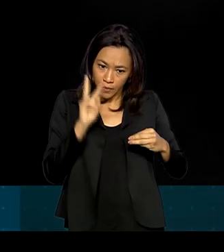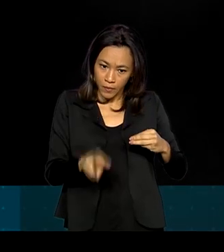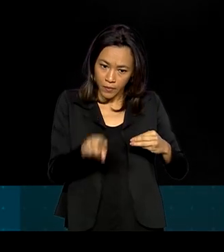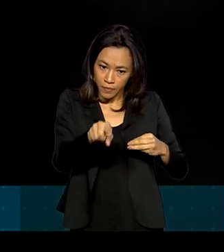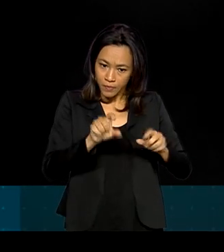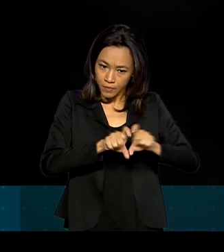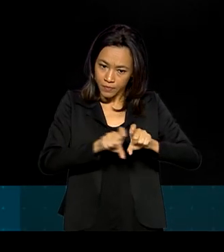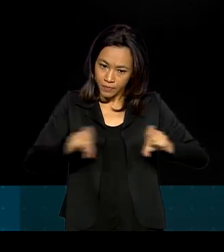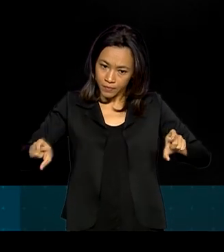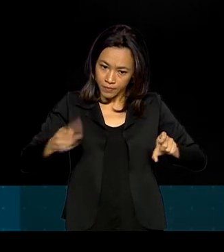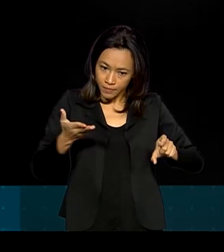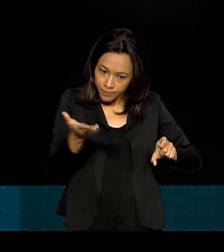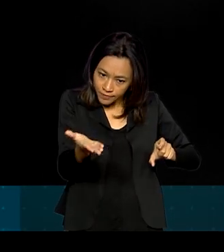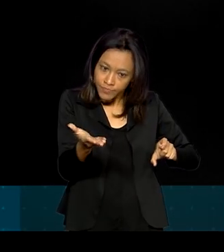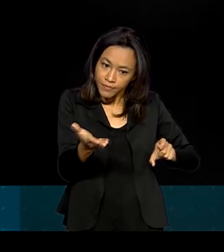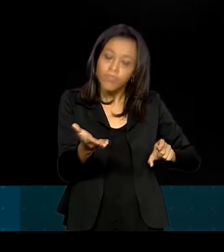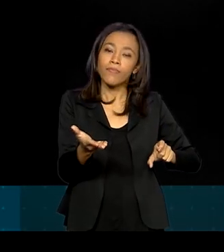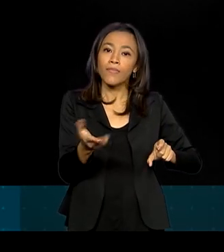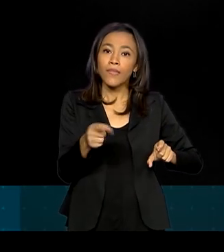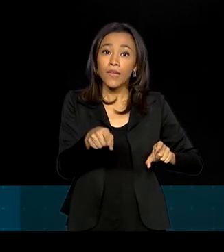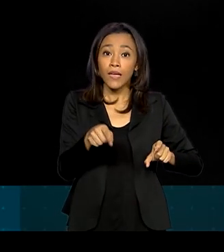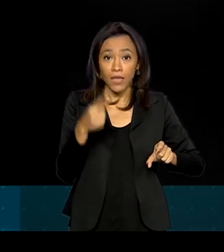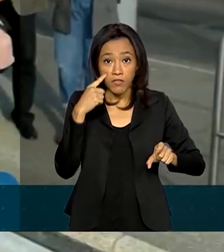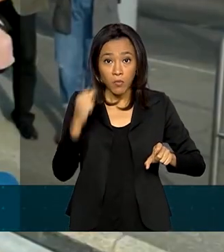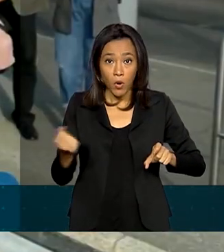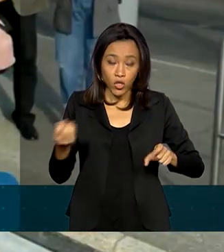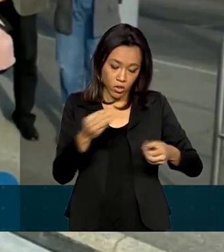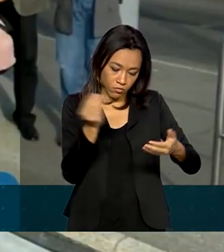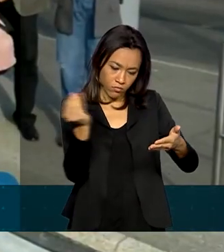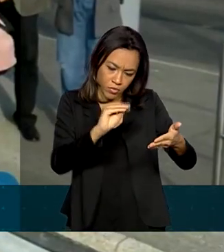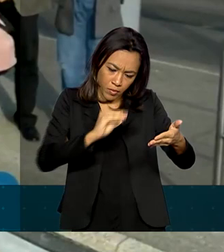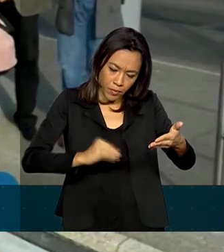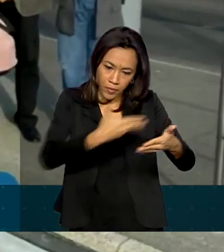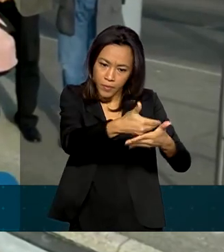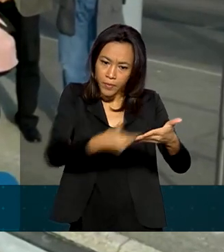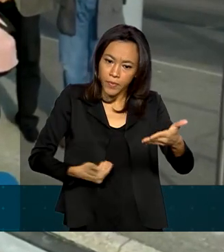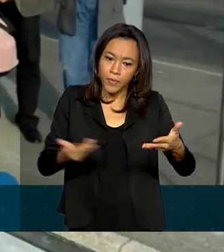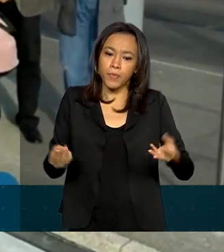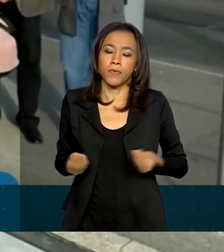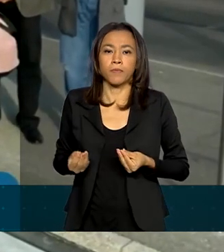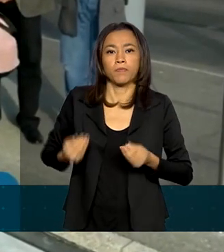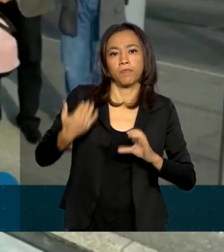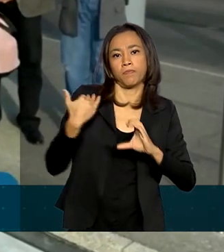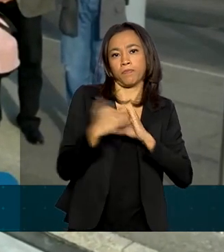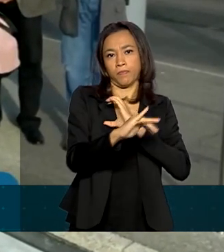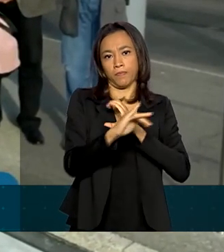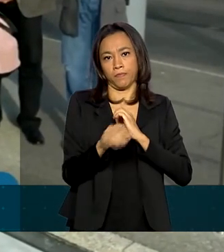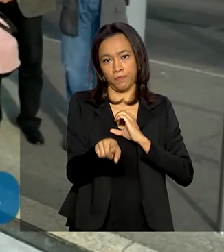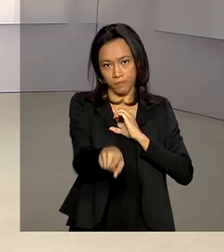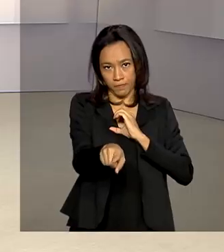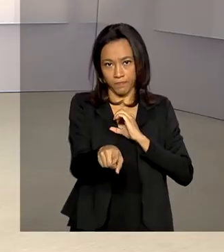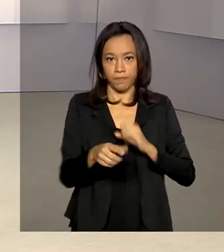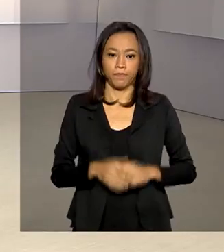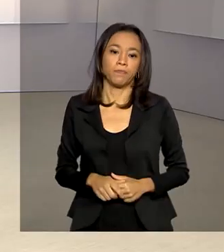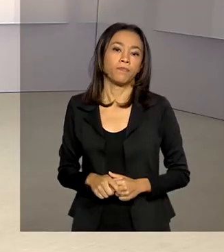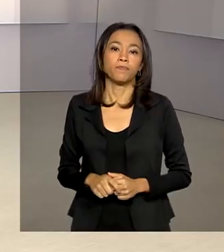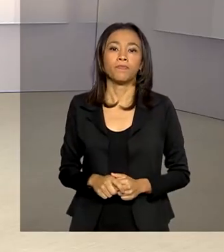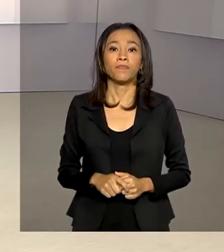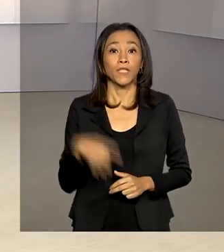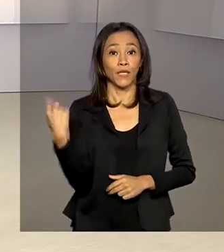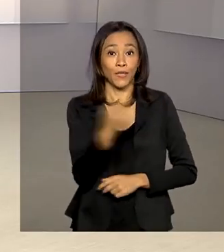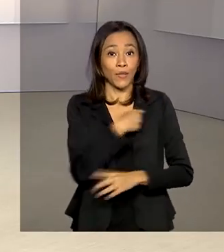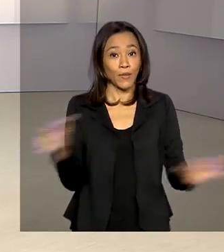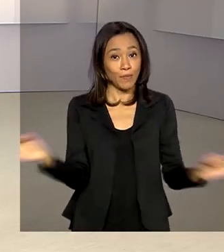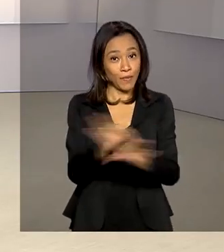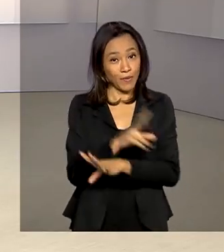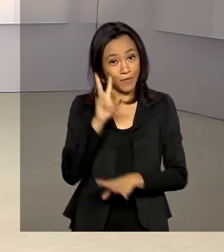site do Itamaraty. O endereço é portalconsular.itamaraty.gov.br. A gente